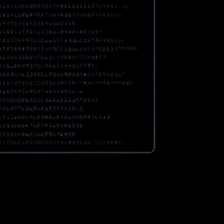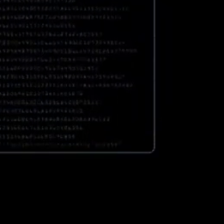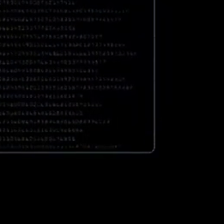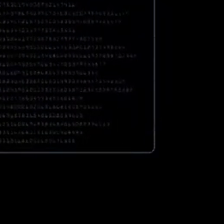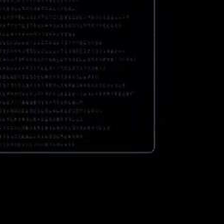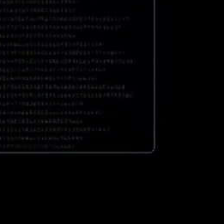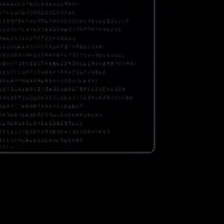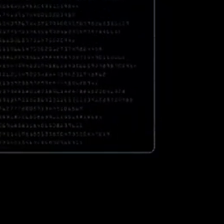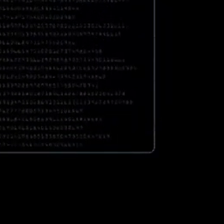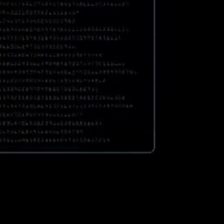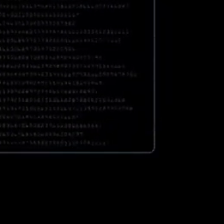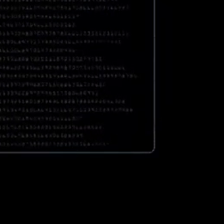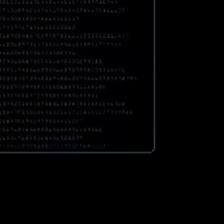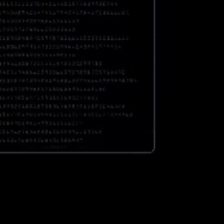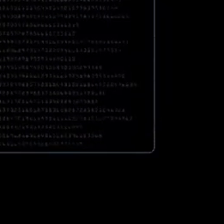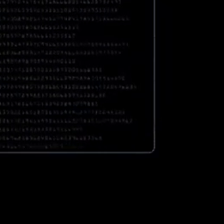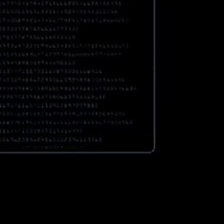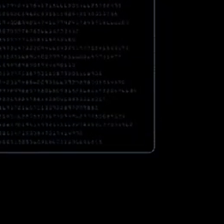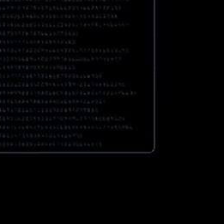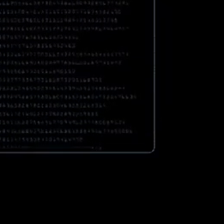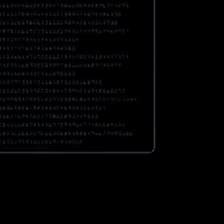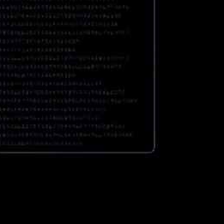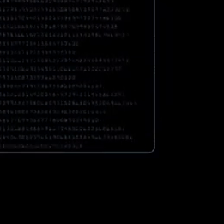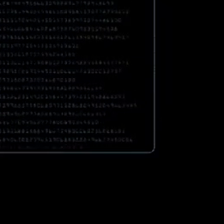tchau. Tchau, tchau.